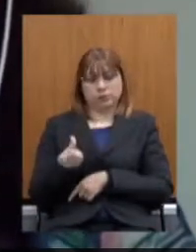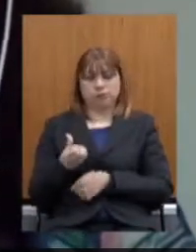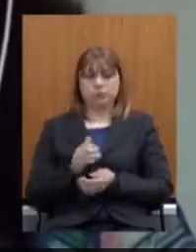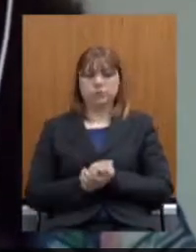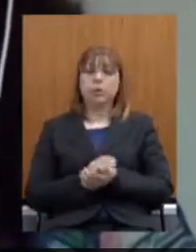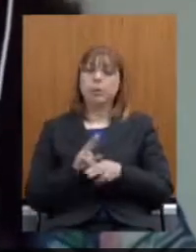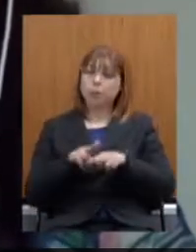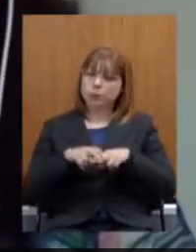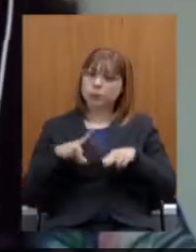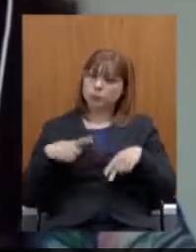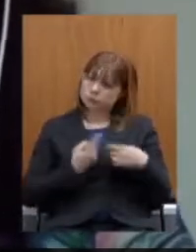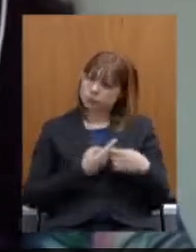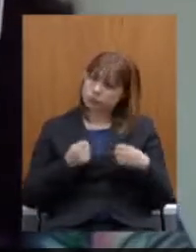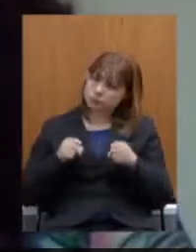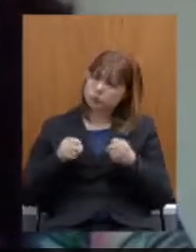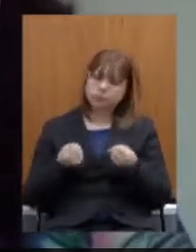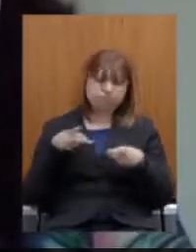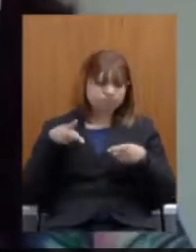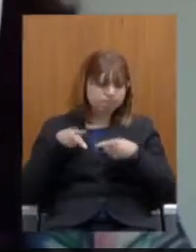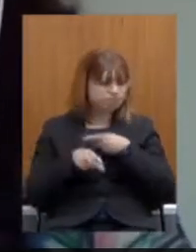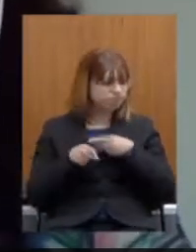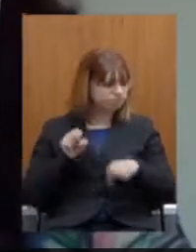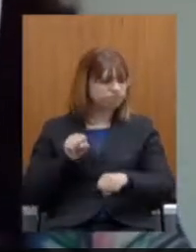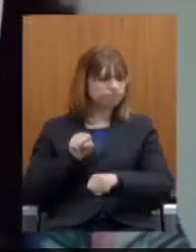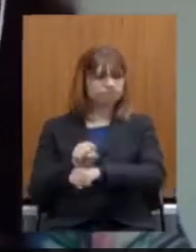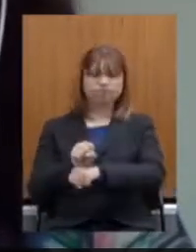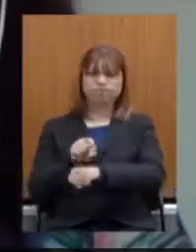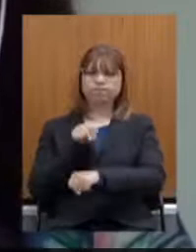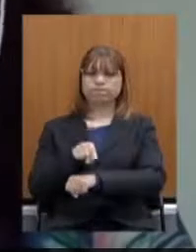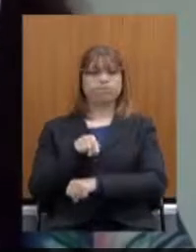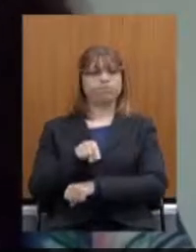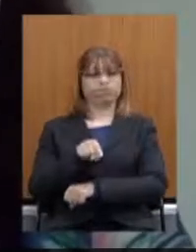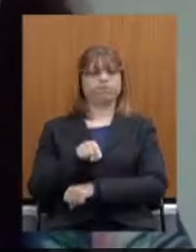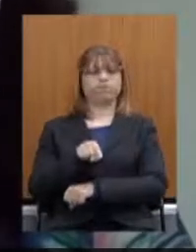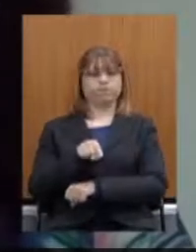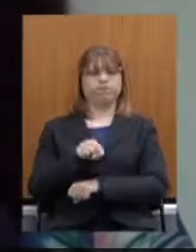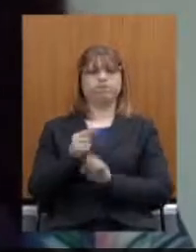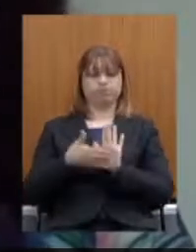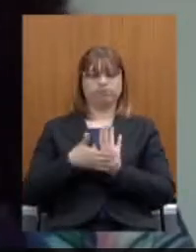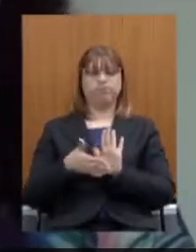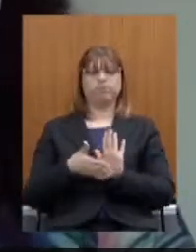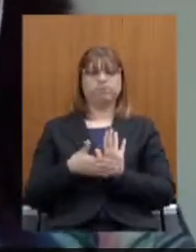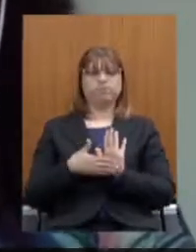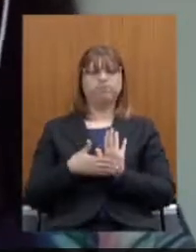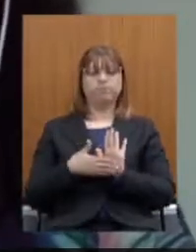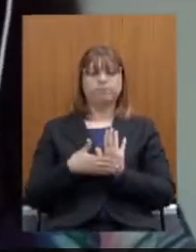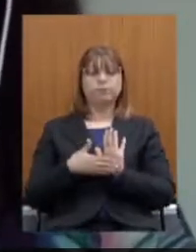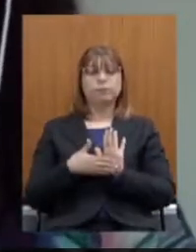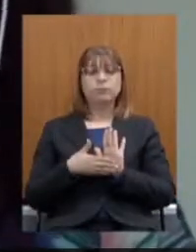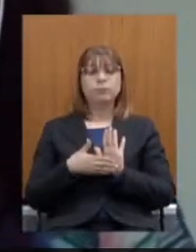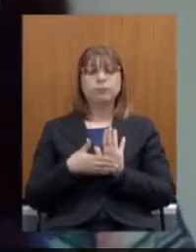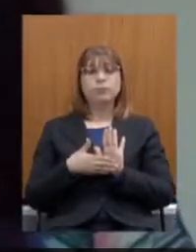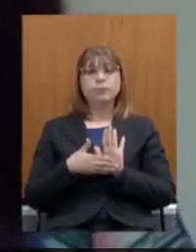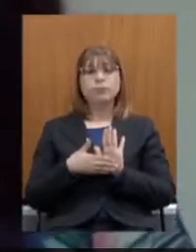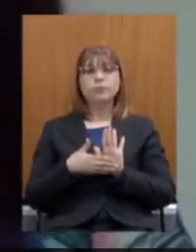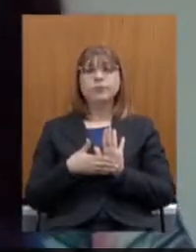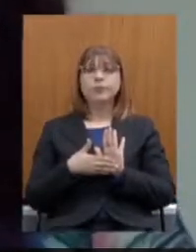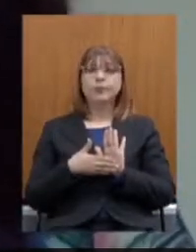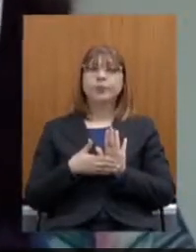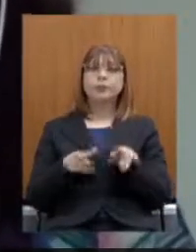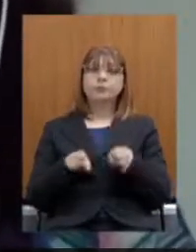defendemos a suspensão da tramitação desse pacote. Inicialmente, quero